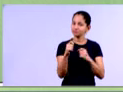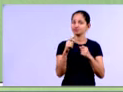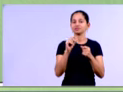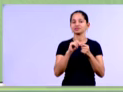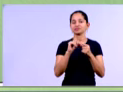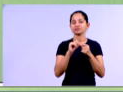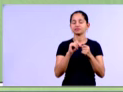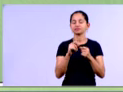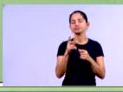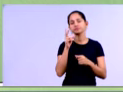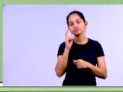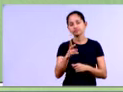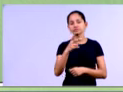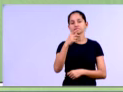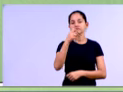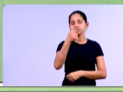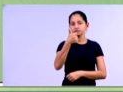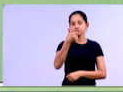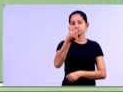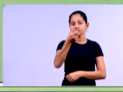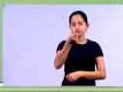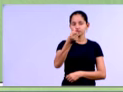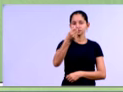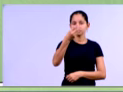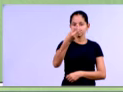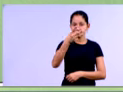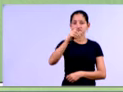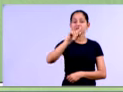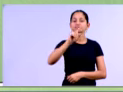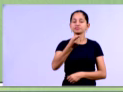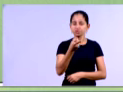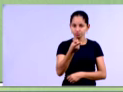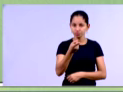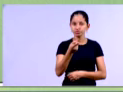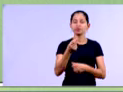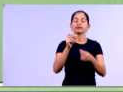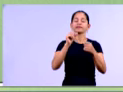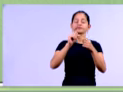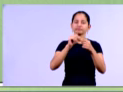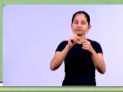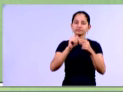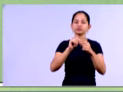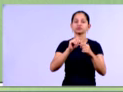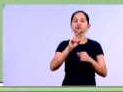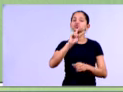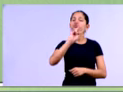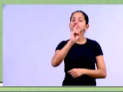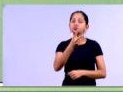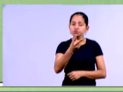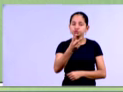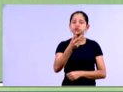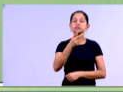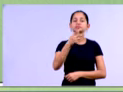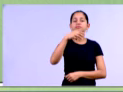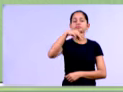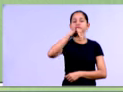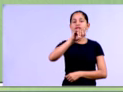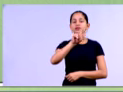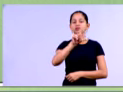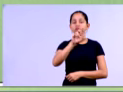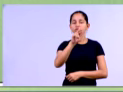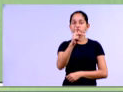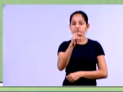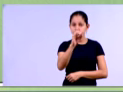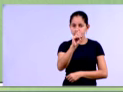totalizam 163.634. O total do ativo, 2.726.178,